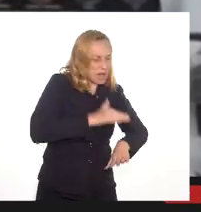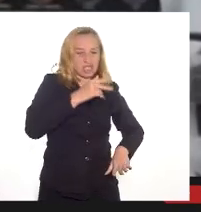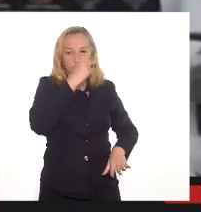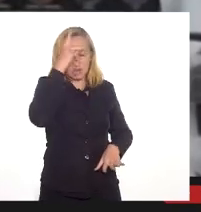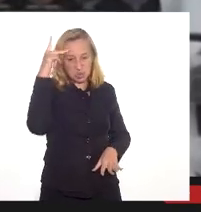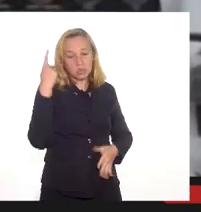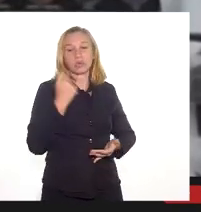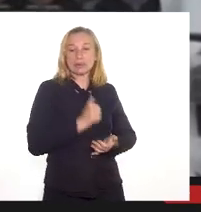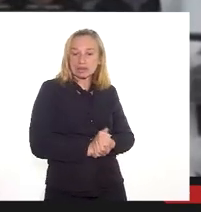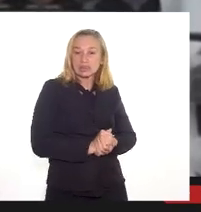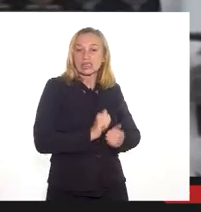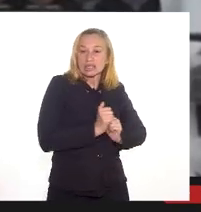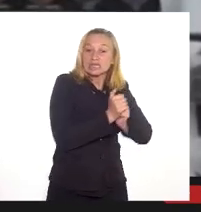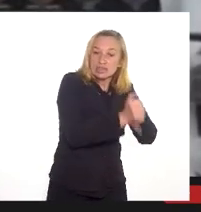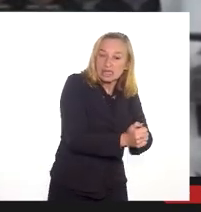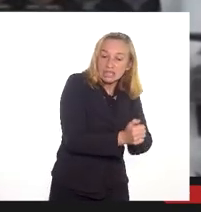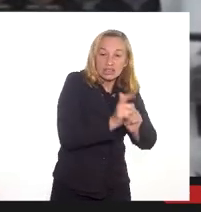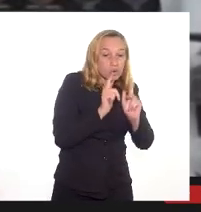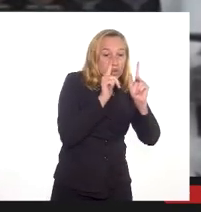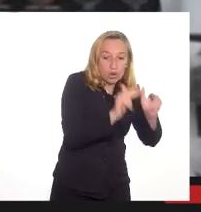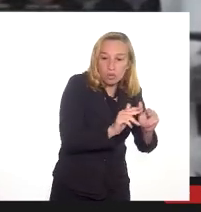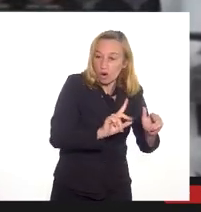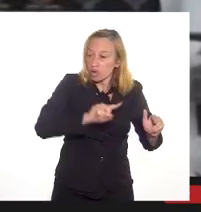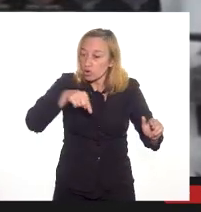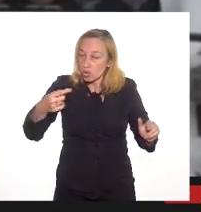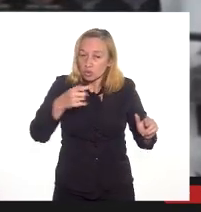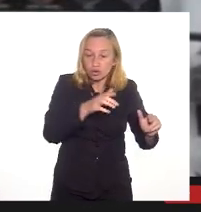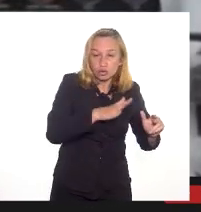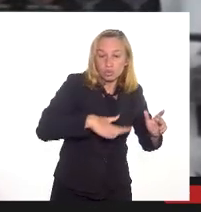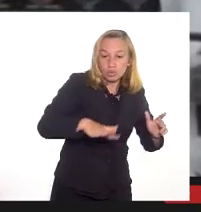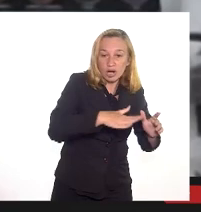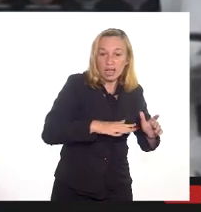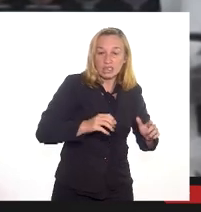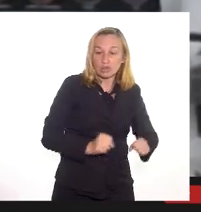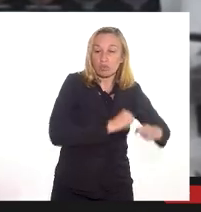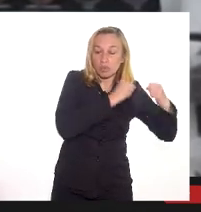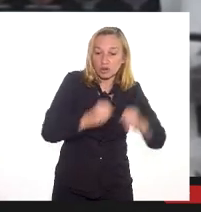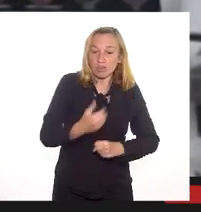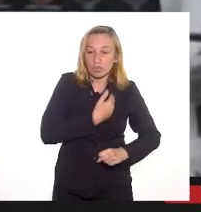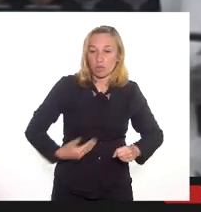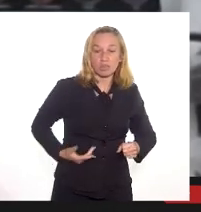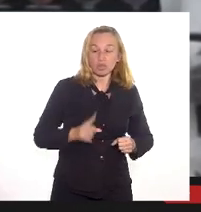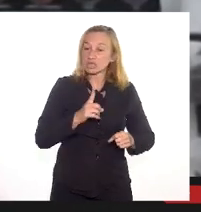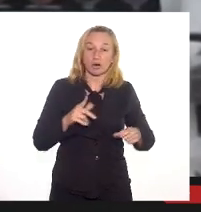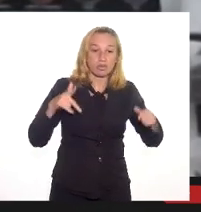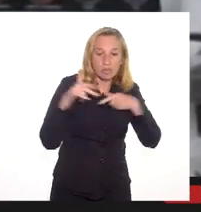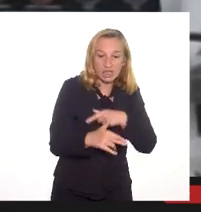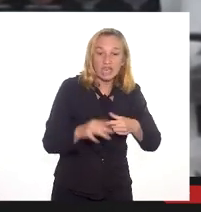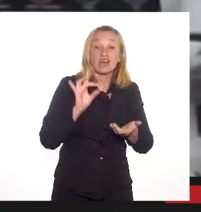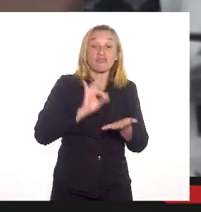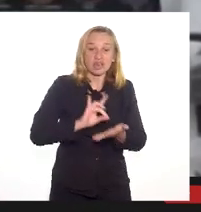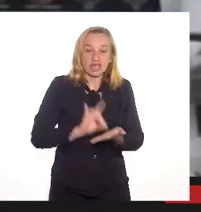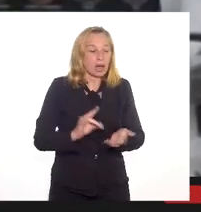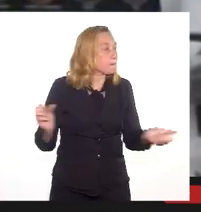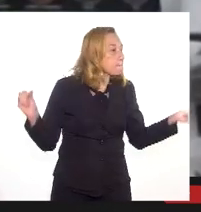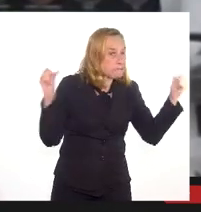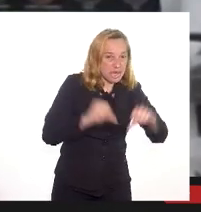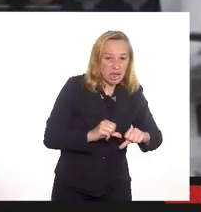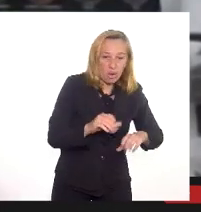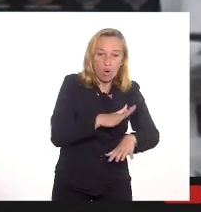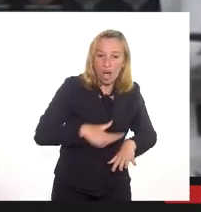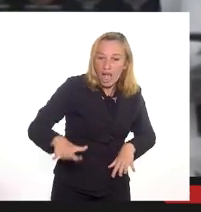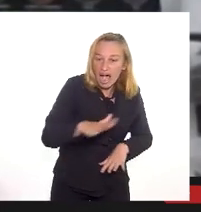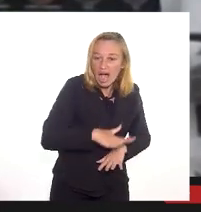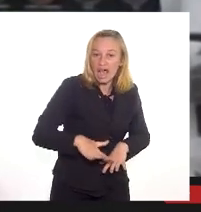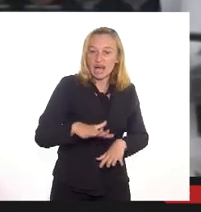do Bomba está seguindo os mesmos passos. Se o poder público não intervir, a gente vai ter realmente uma gigantesca área